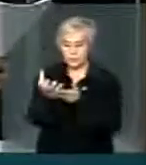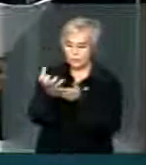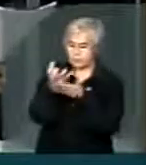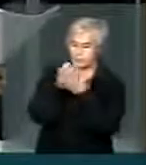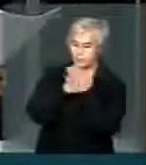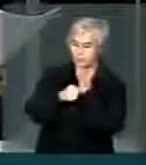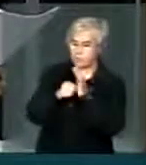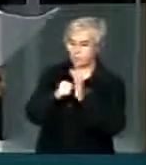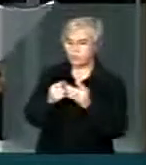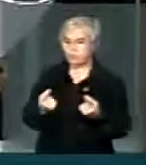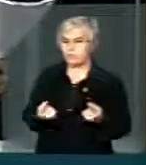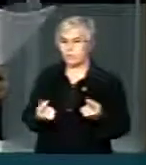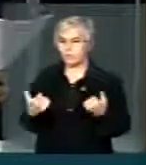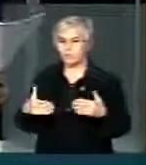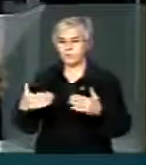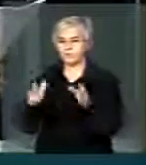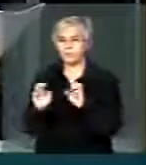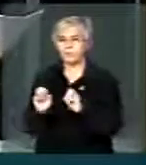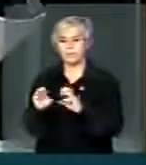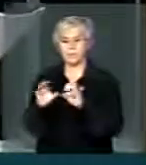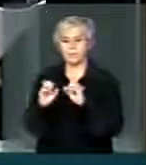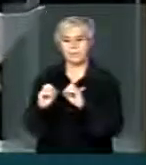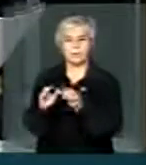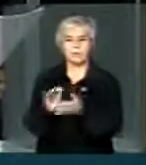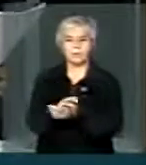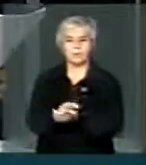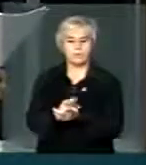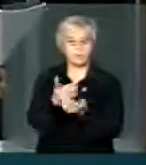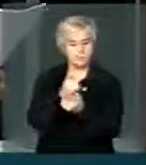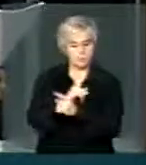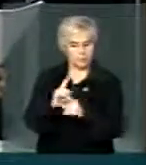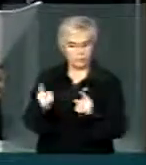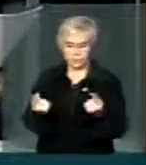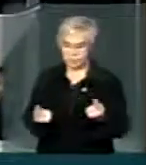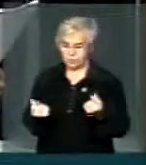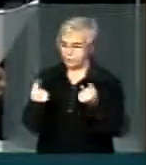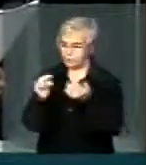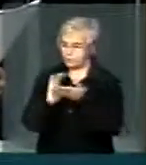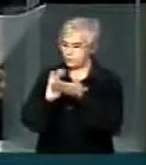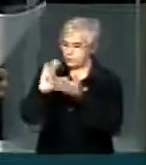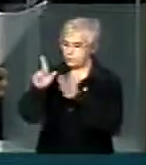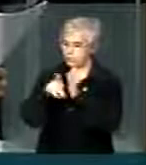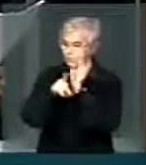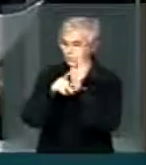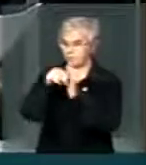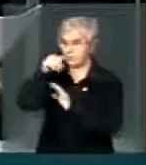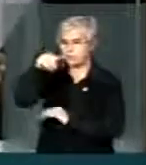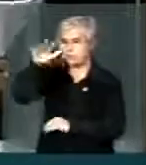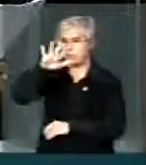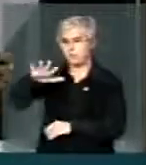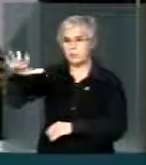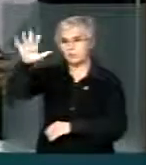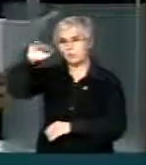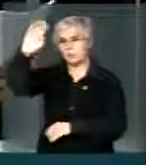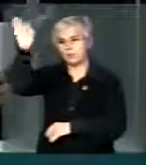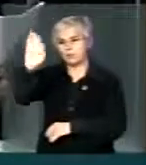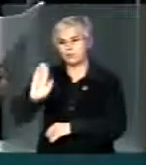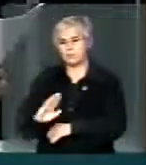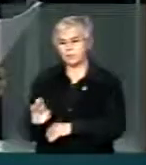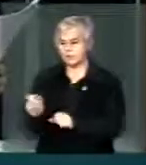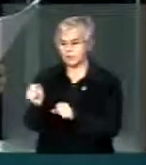Ministério da Integração. Principalmente aqueles recursos vinculados ao Nordeste Brasileiro, para as obras